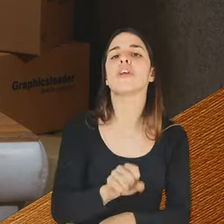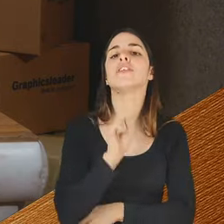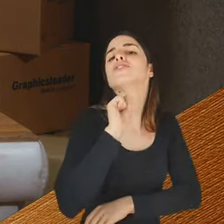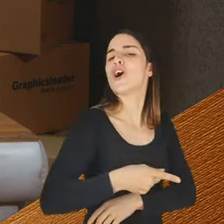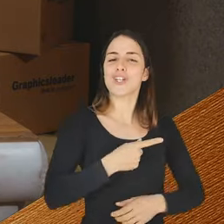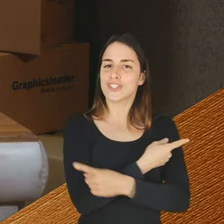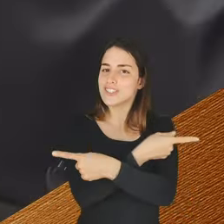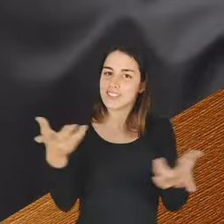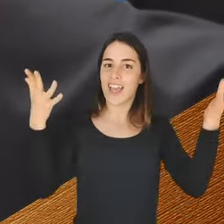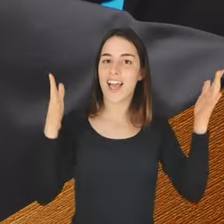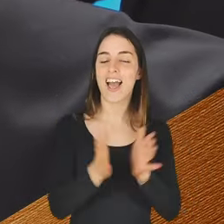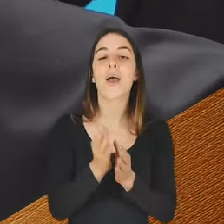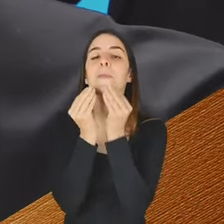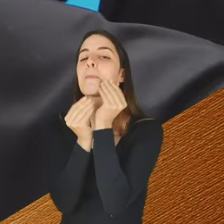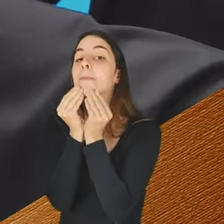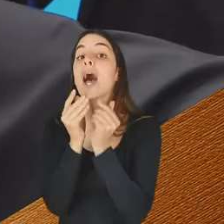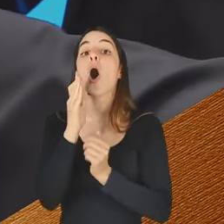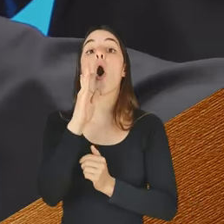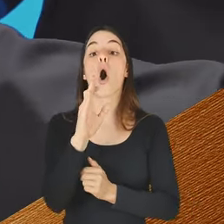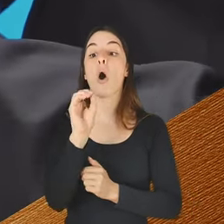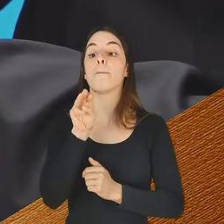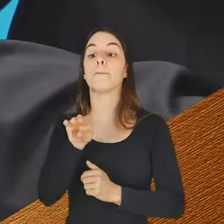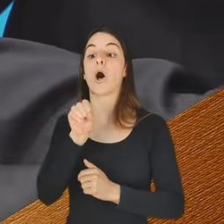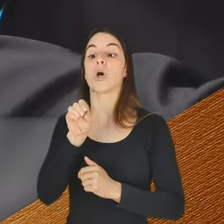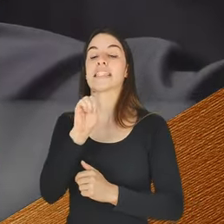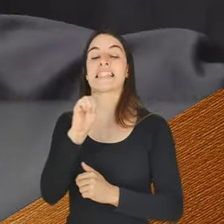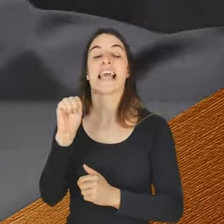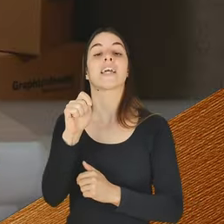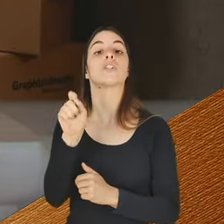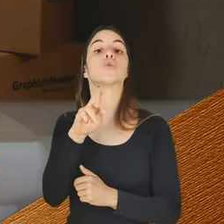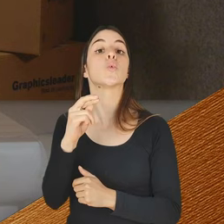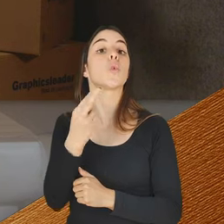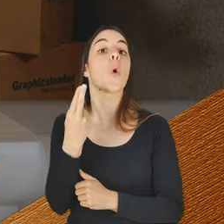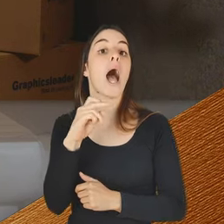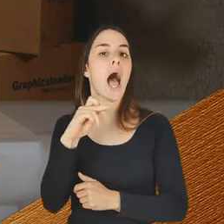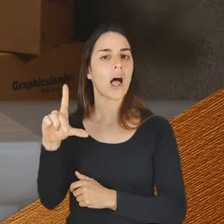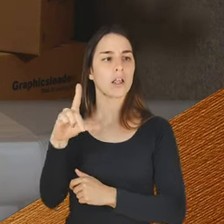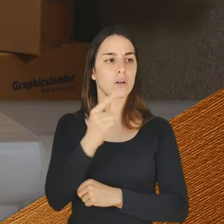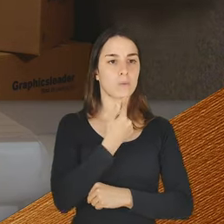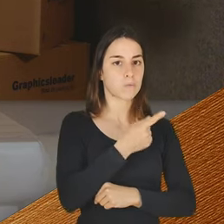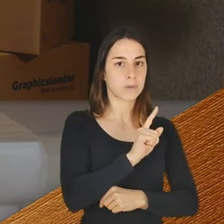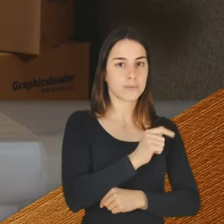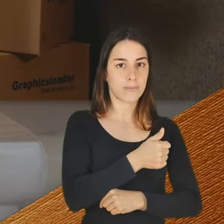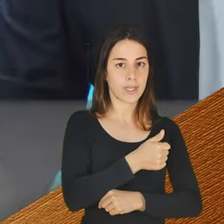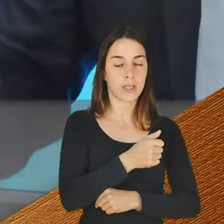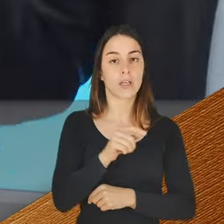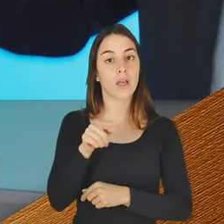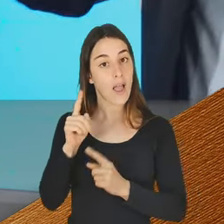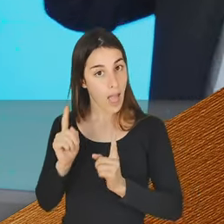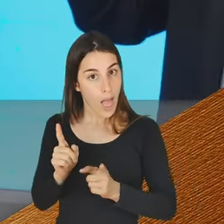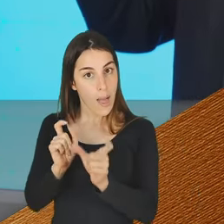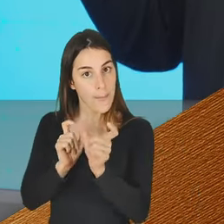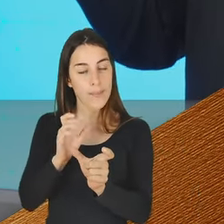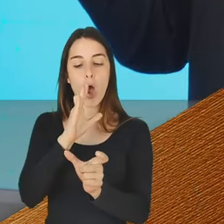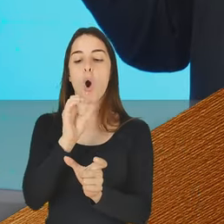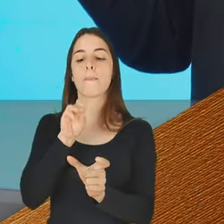Joana, baba de homossexuales, Joana. Desculpe, não devo ter percebido bem. É, homossexuales. Isto já vem